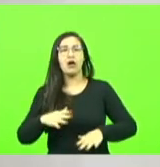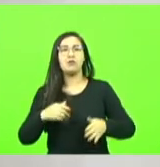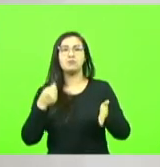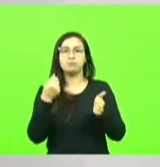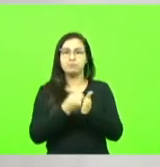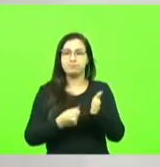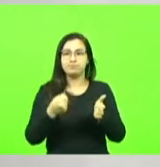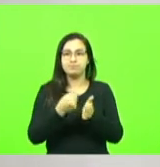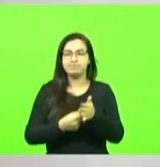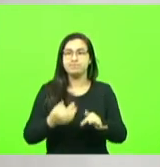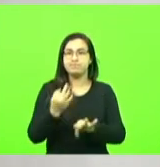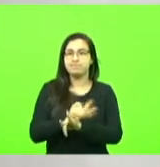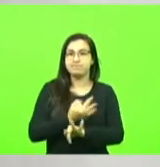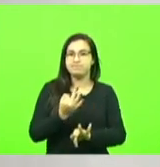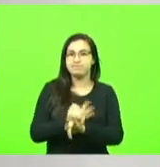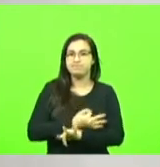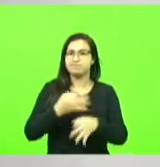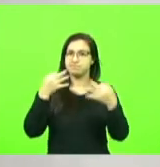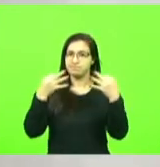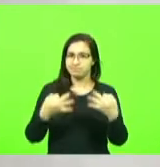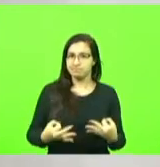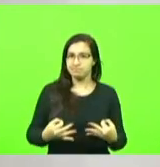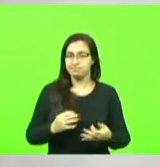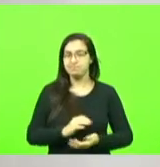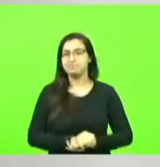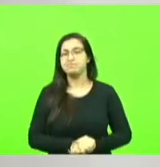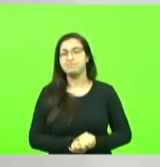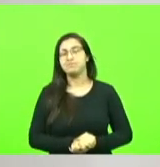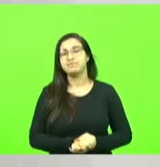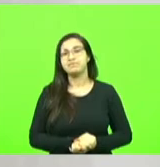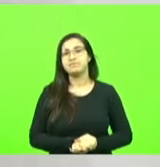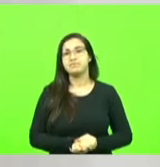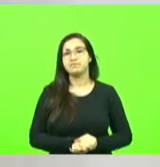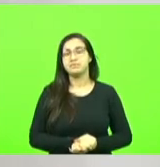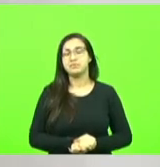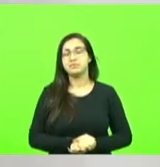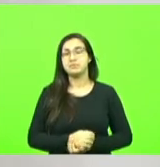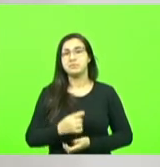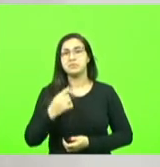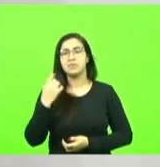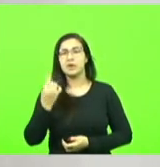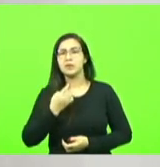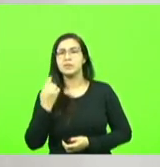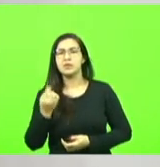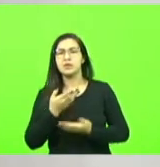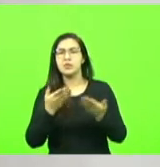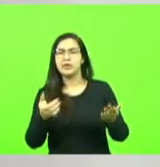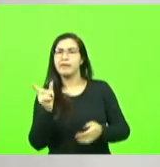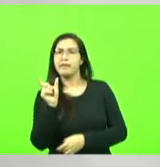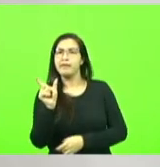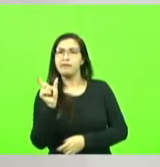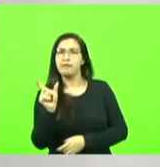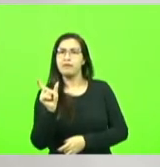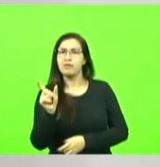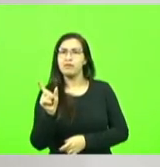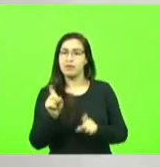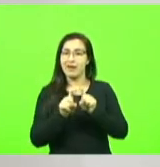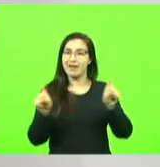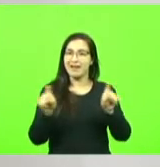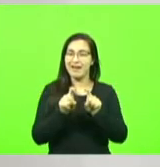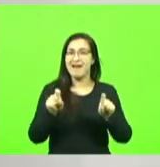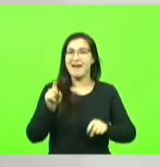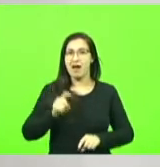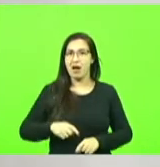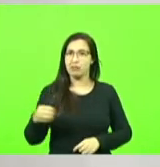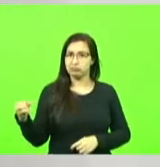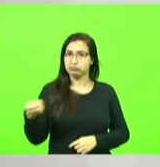e prudentes senhores deputados esta frase mostra-se mais atual do que nunca pois